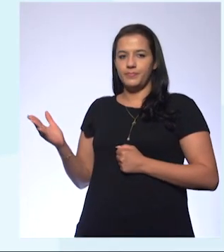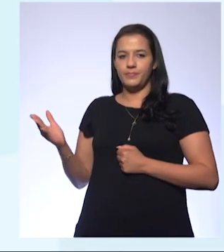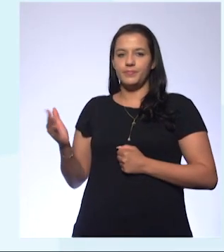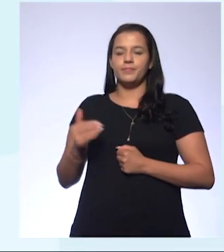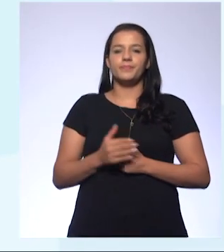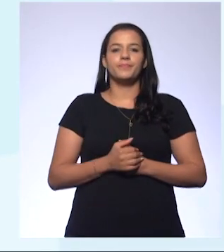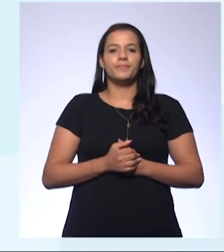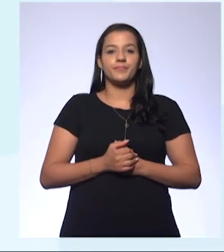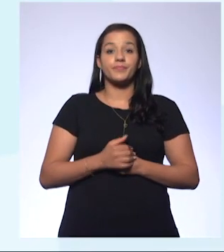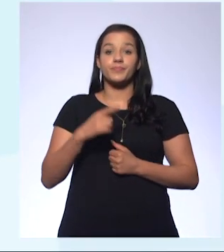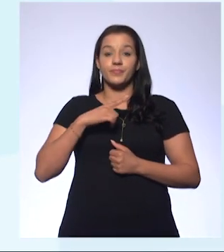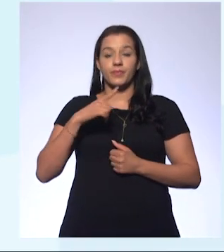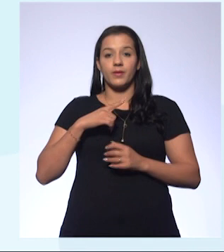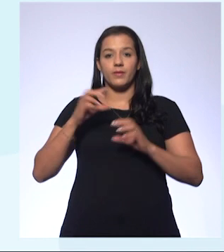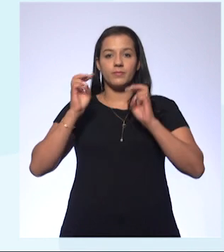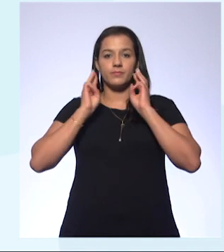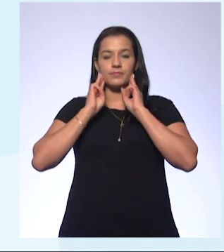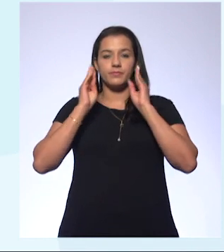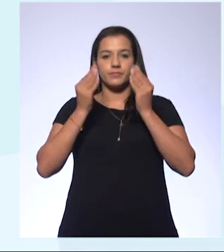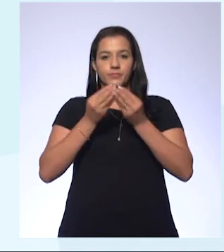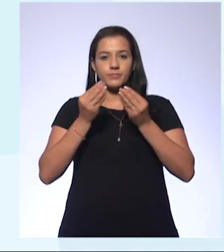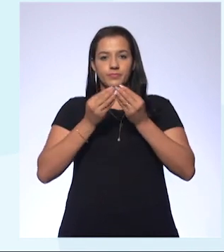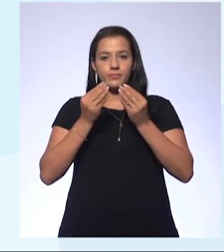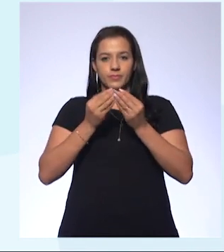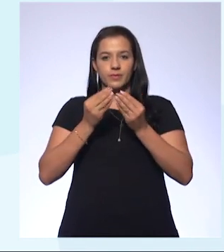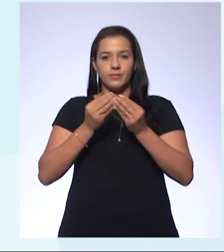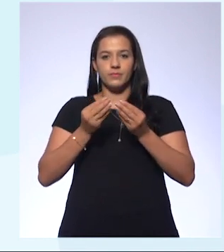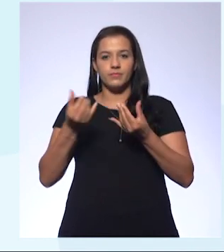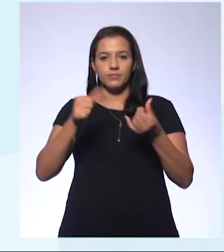Então, substâncias ácidas, pode passar,